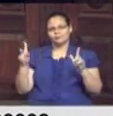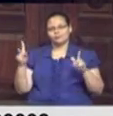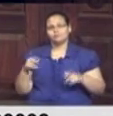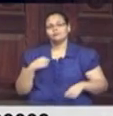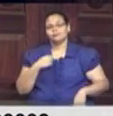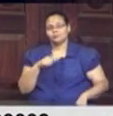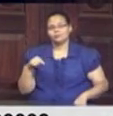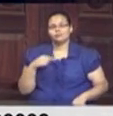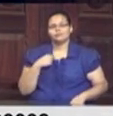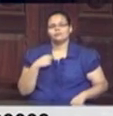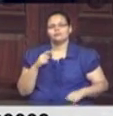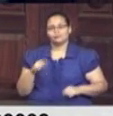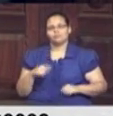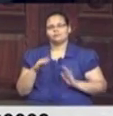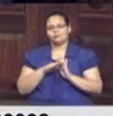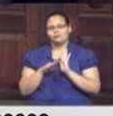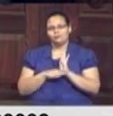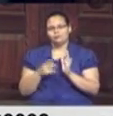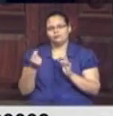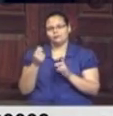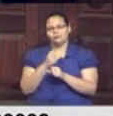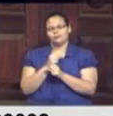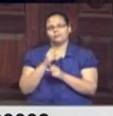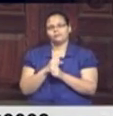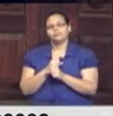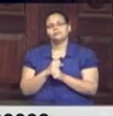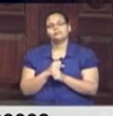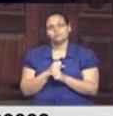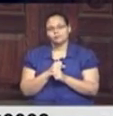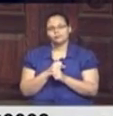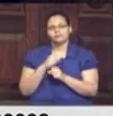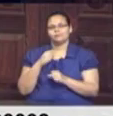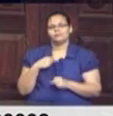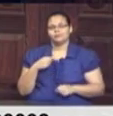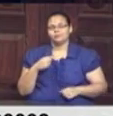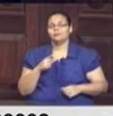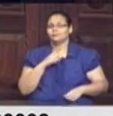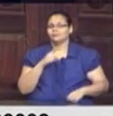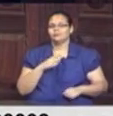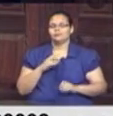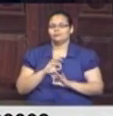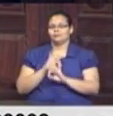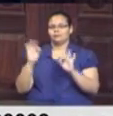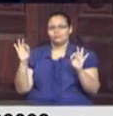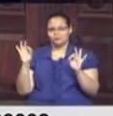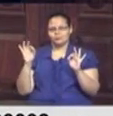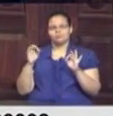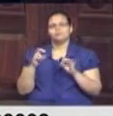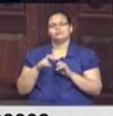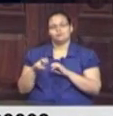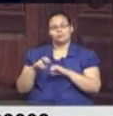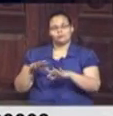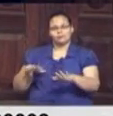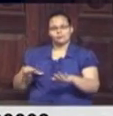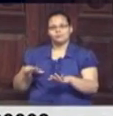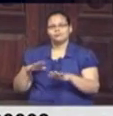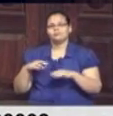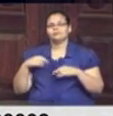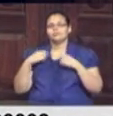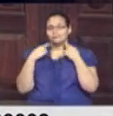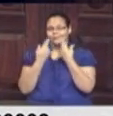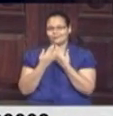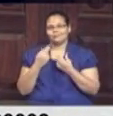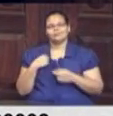Comissão de Orçamento e Finanças, em parceria com a Comissão de Tributação, uma excelente audiência pública para falar de